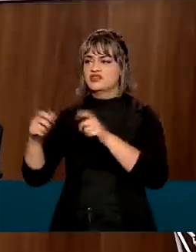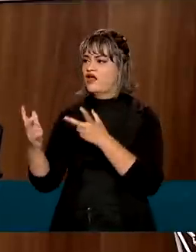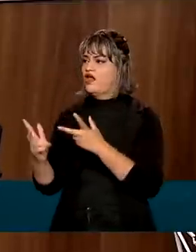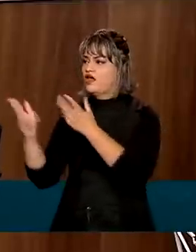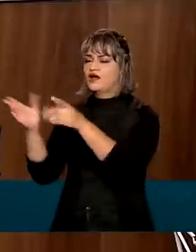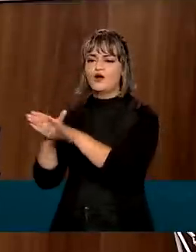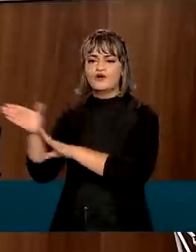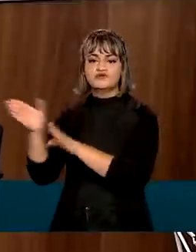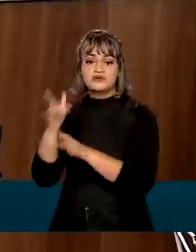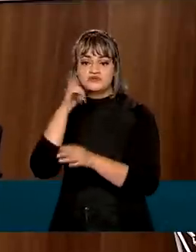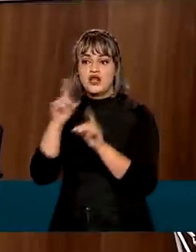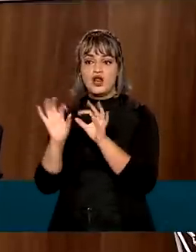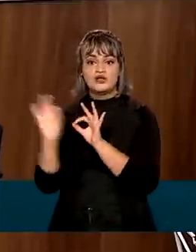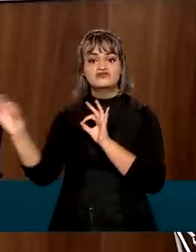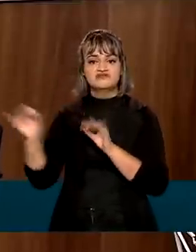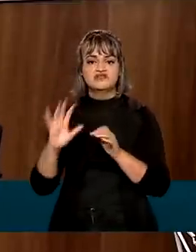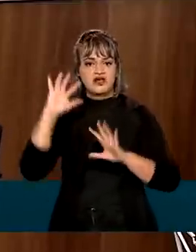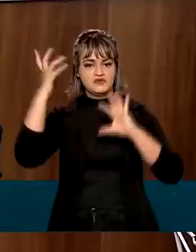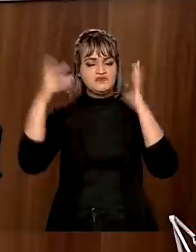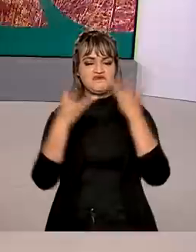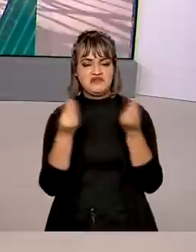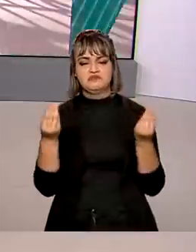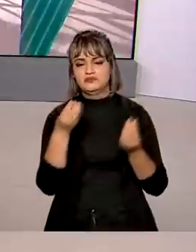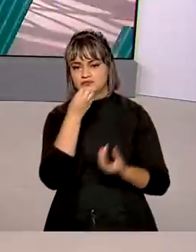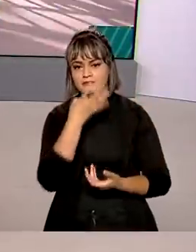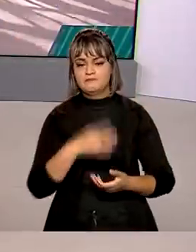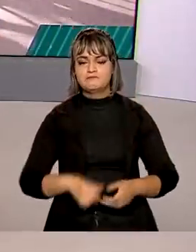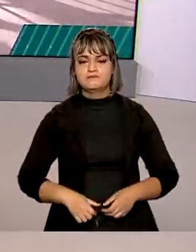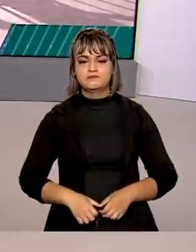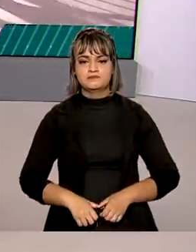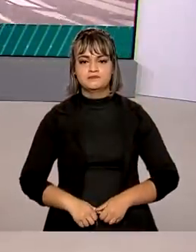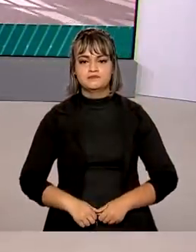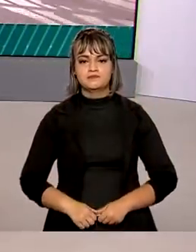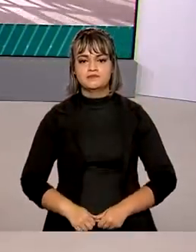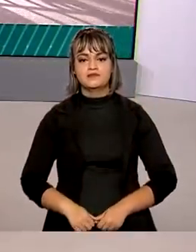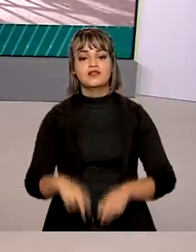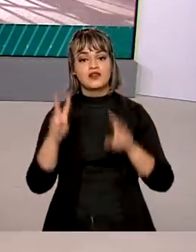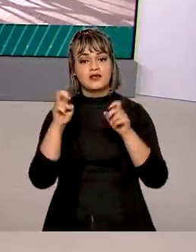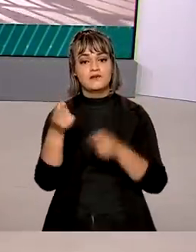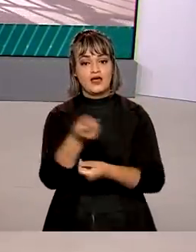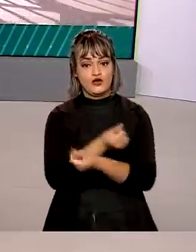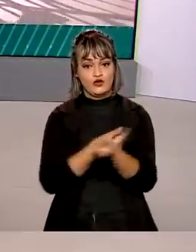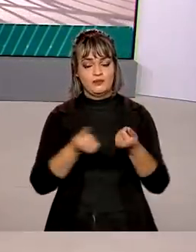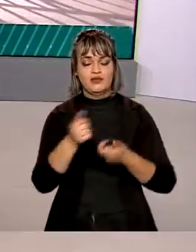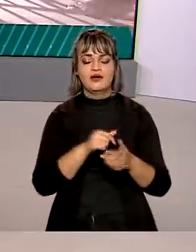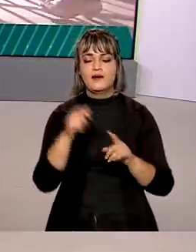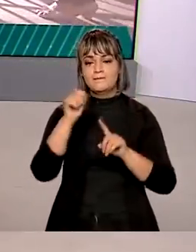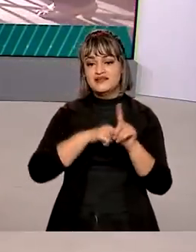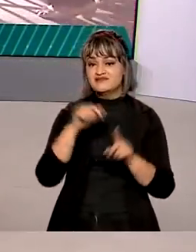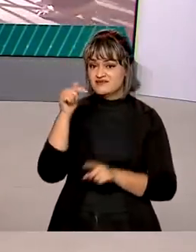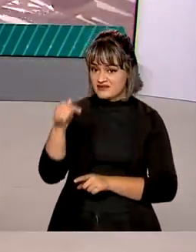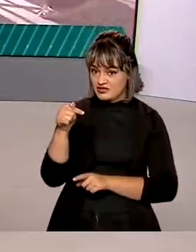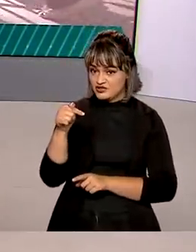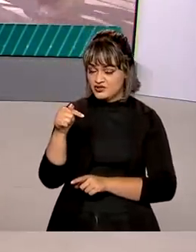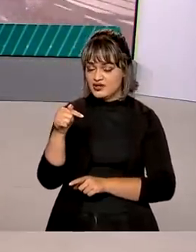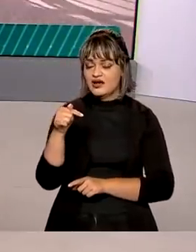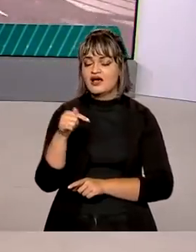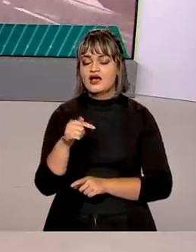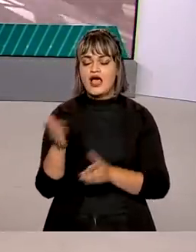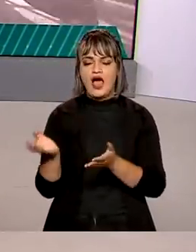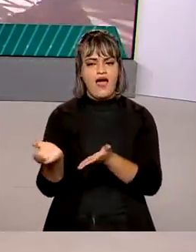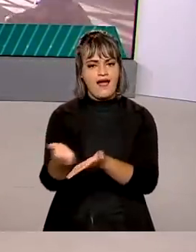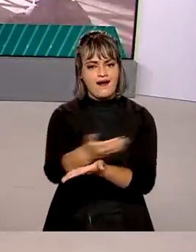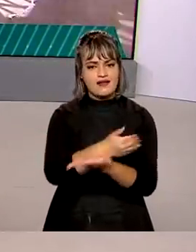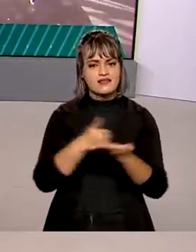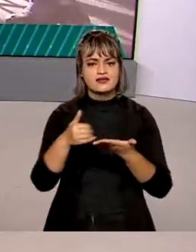Então, realmente, é um novo mundo, a revolução que nós teremos aqui no Brasil. Economia agora. Nos primeiros sete meses do ano, a arrecadação federal